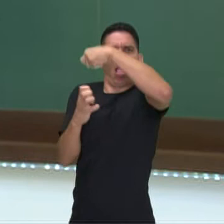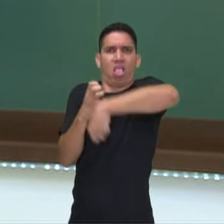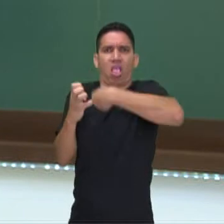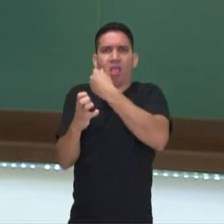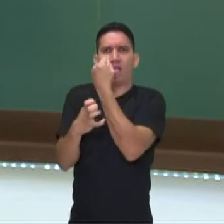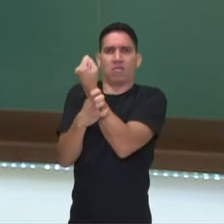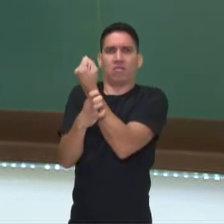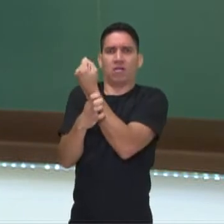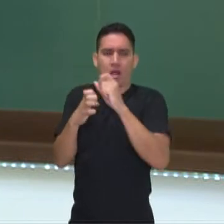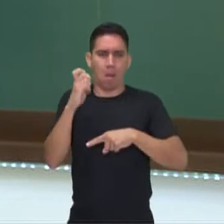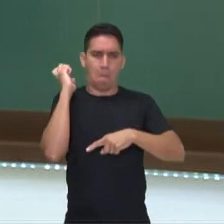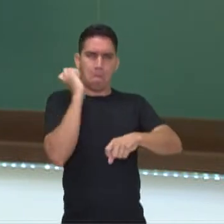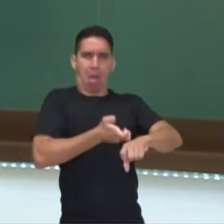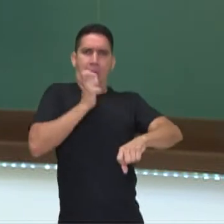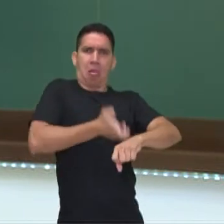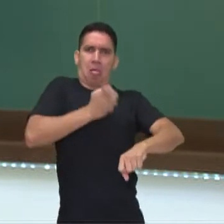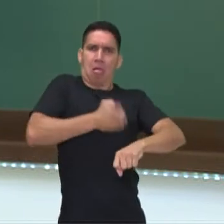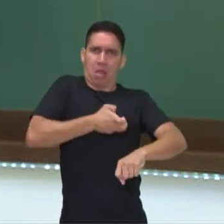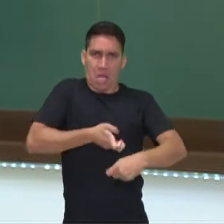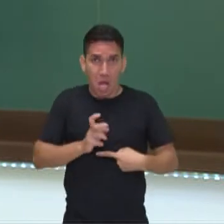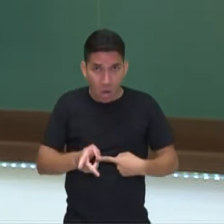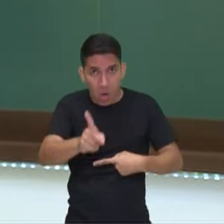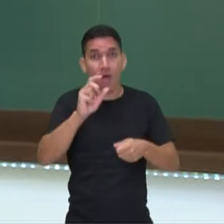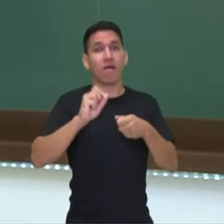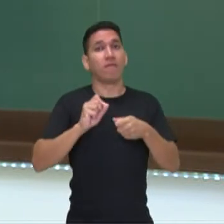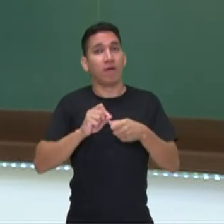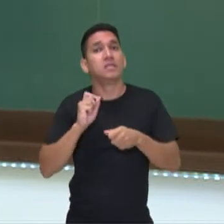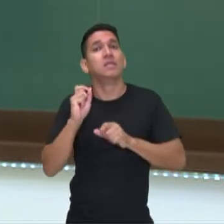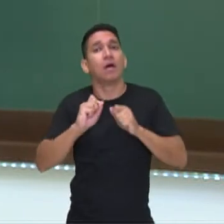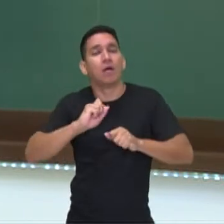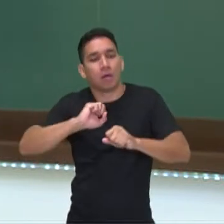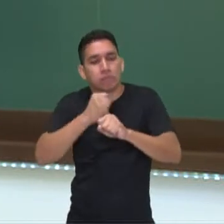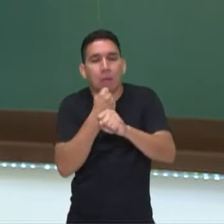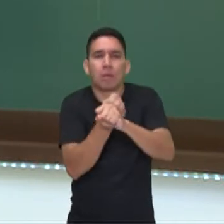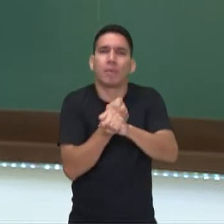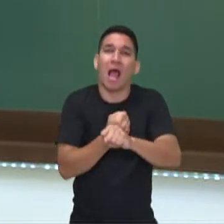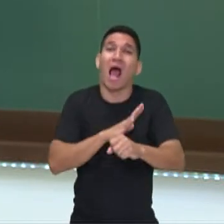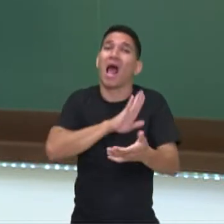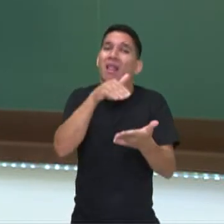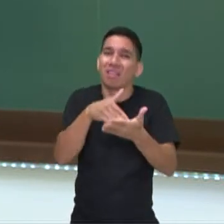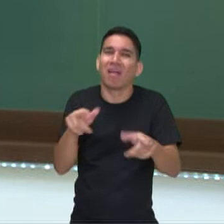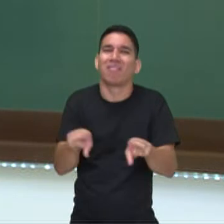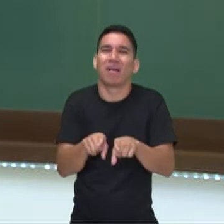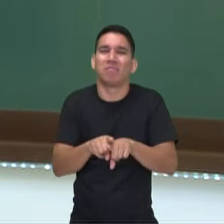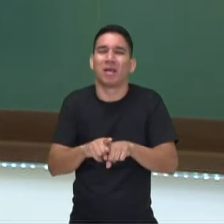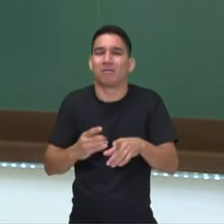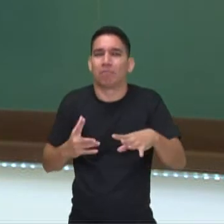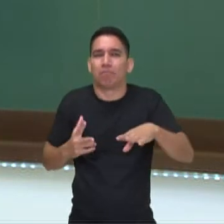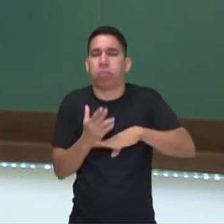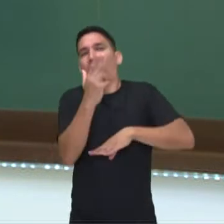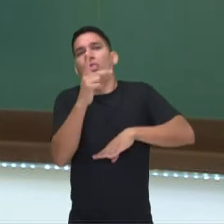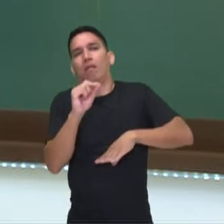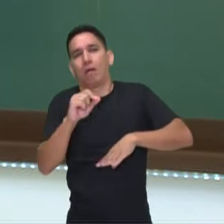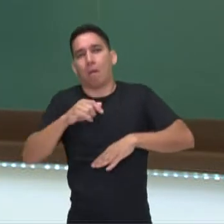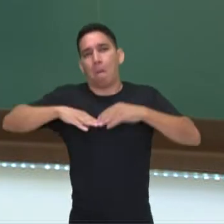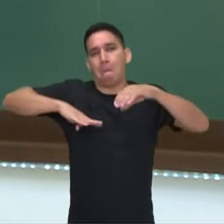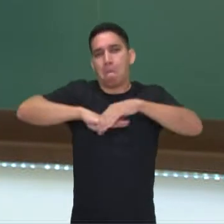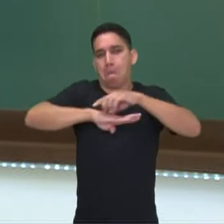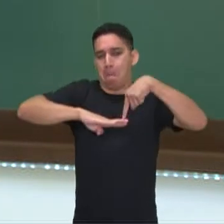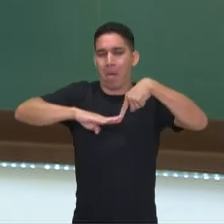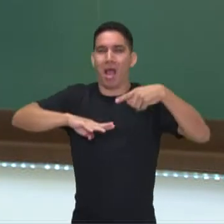as talhas, tudo para conseguir fazer o formão, para conseguir entalhar. Ele chegou a cortar até os dedos do pé, reza a lenda, né?